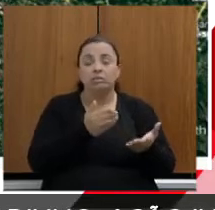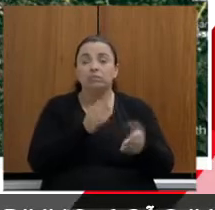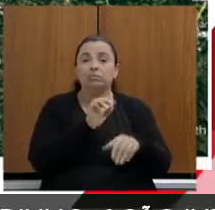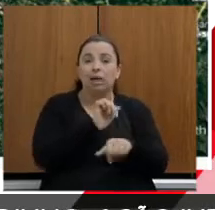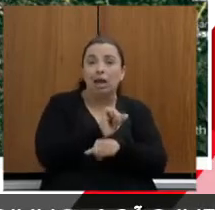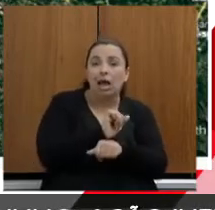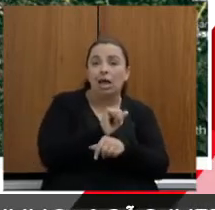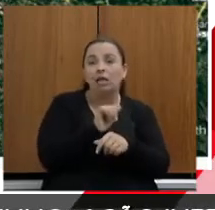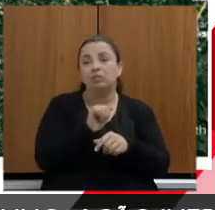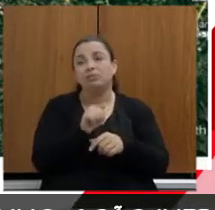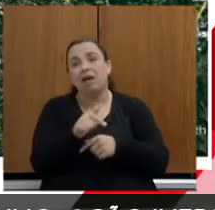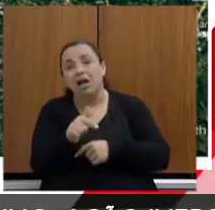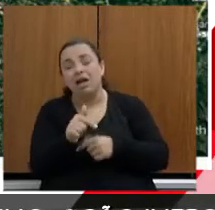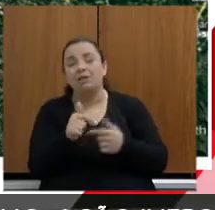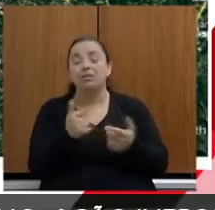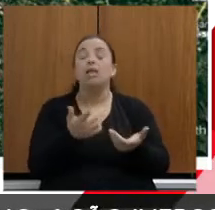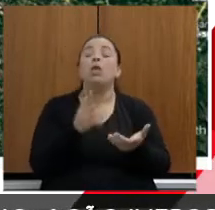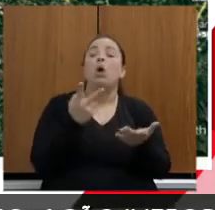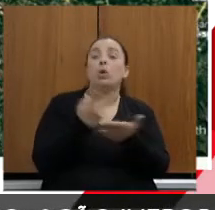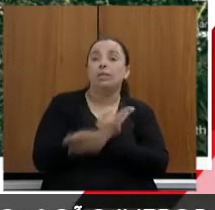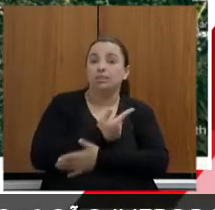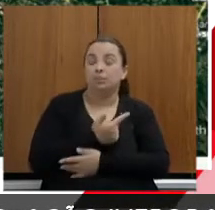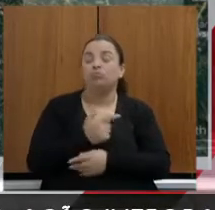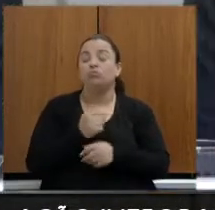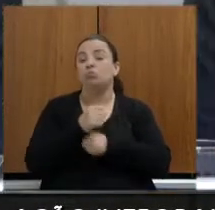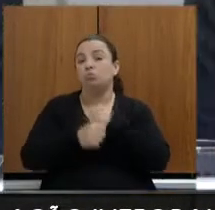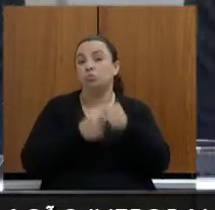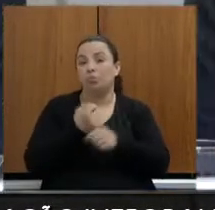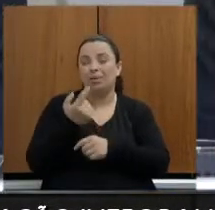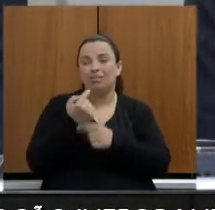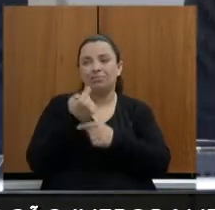retomamos os projetos existentes